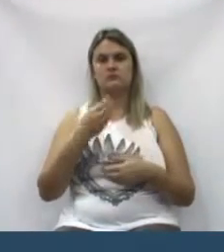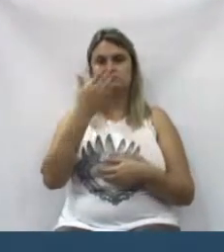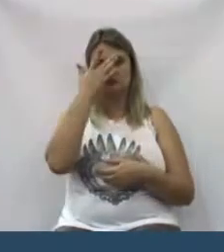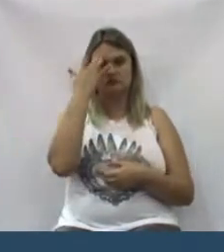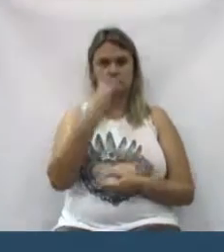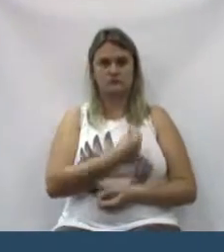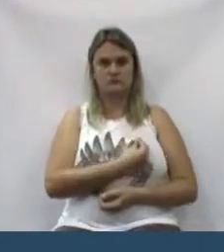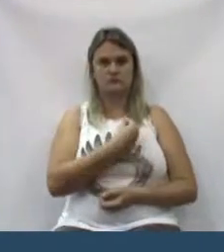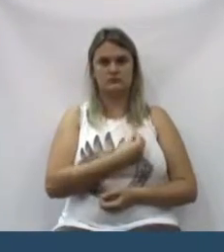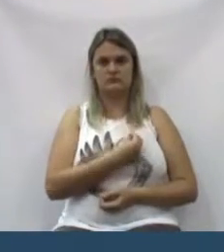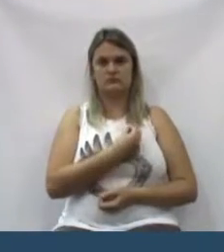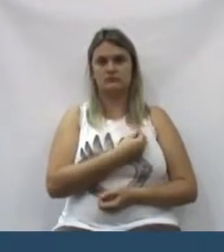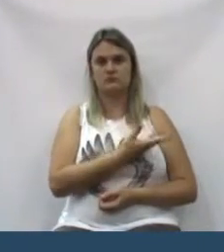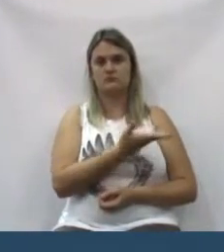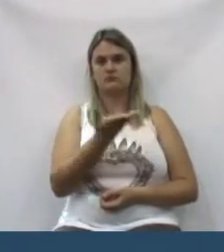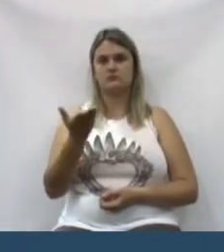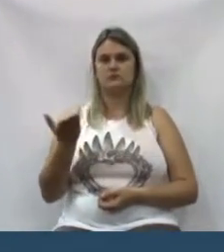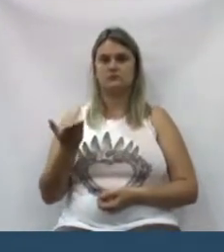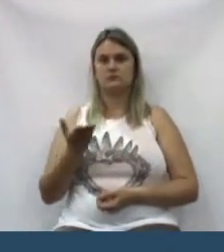munícipes aqui presentes.